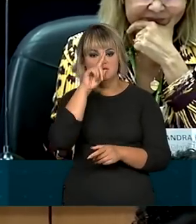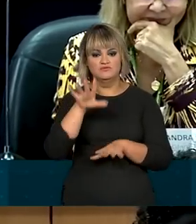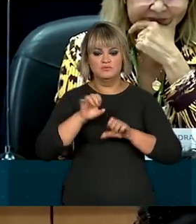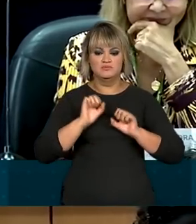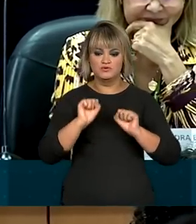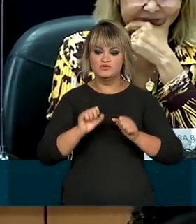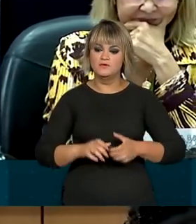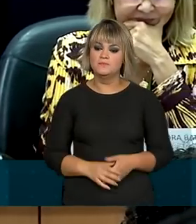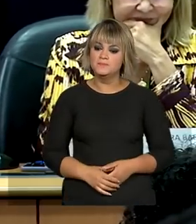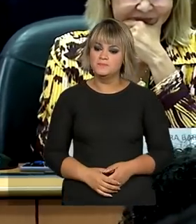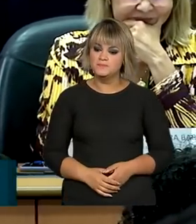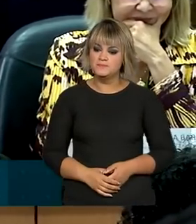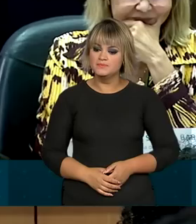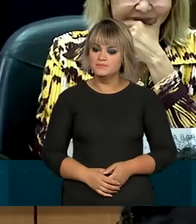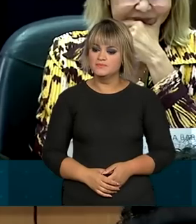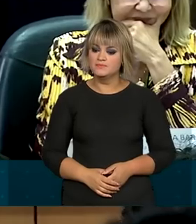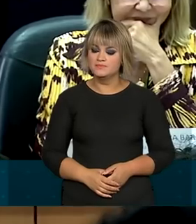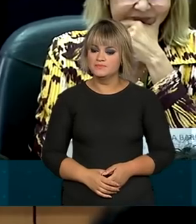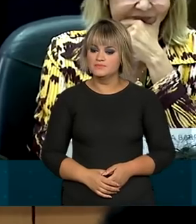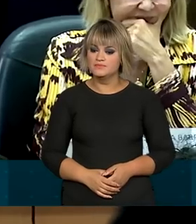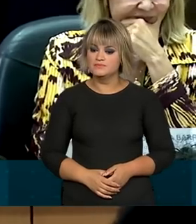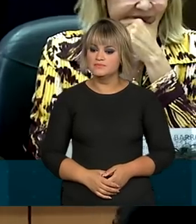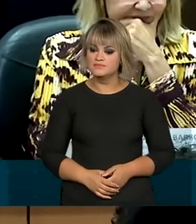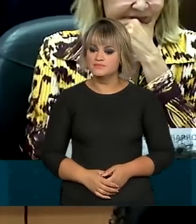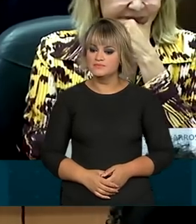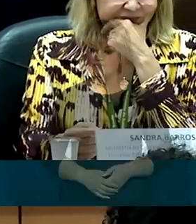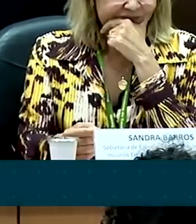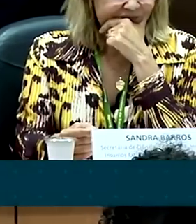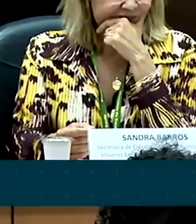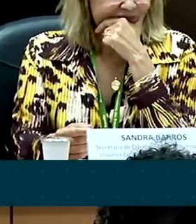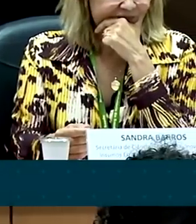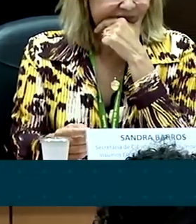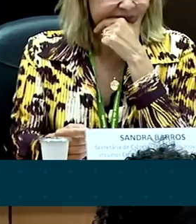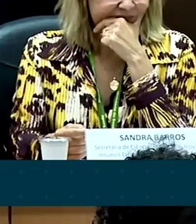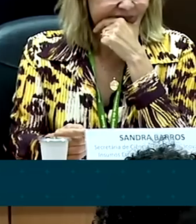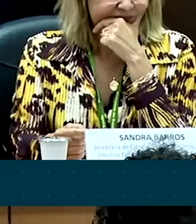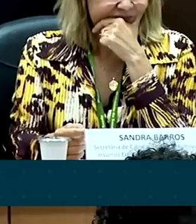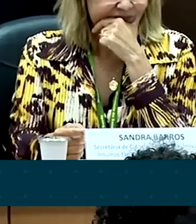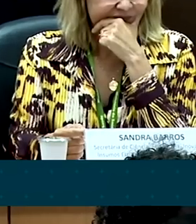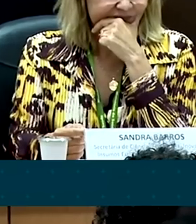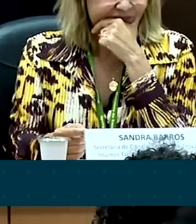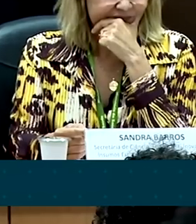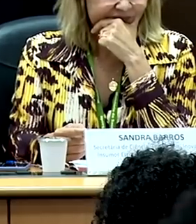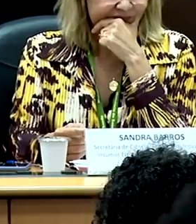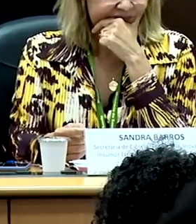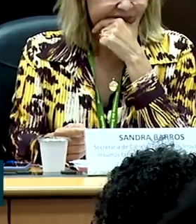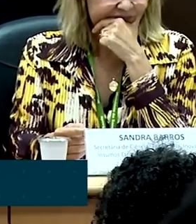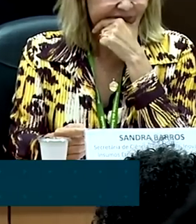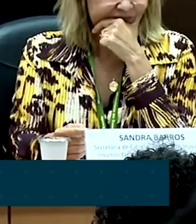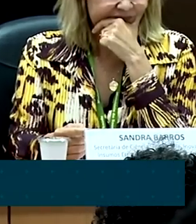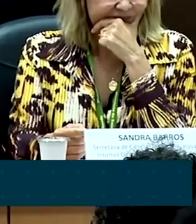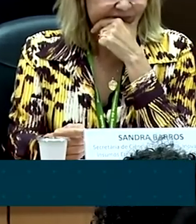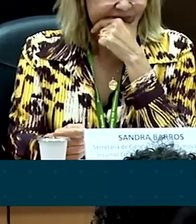A PrEP hoje não é mais só para populações específicas, mas é para quem precisa ir um adendo. A gente